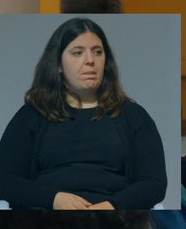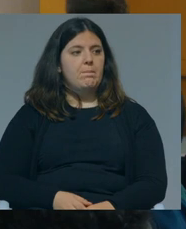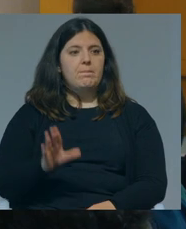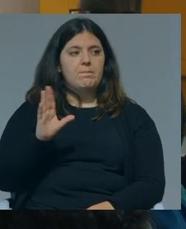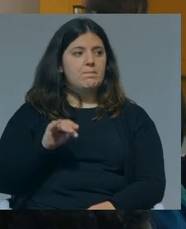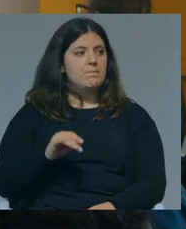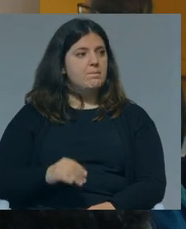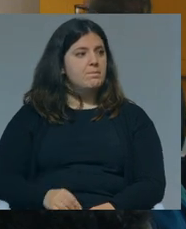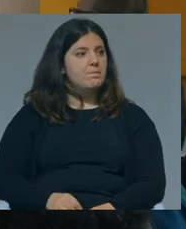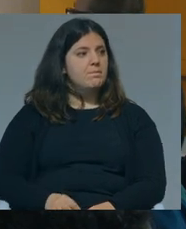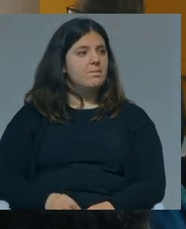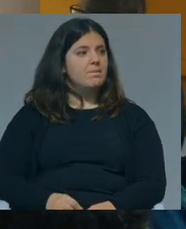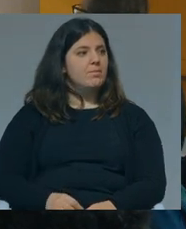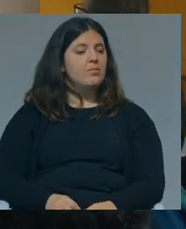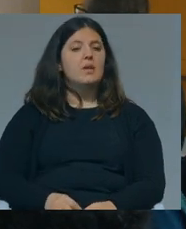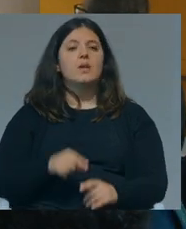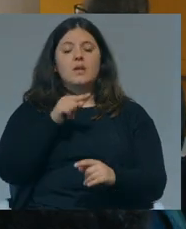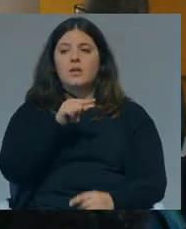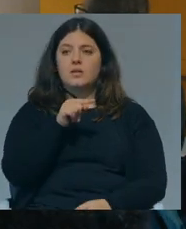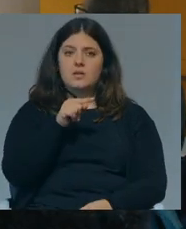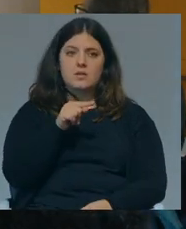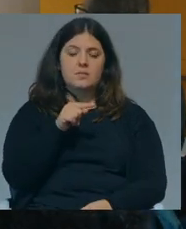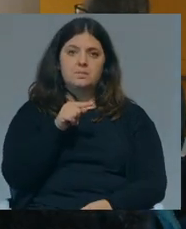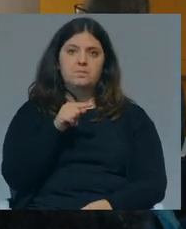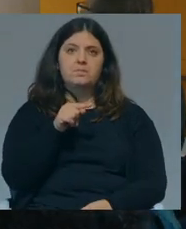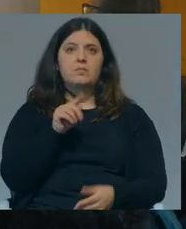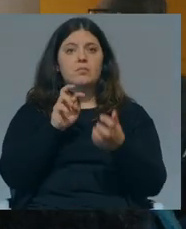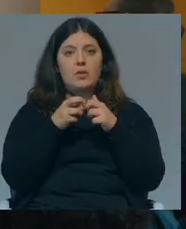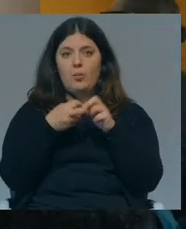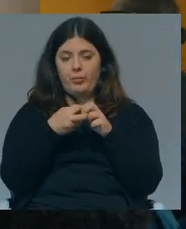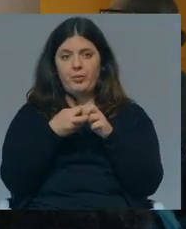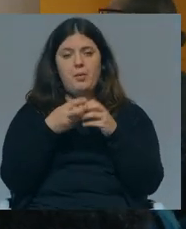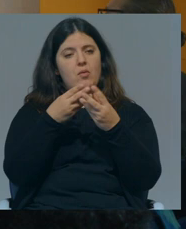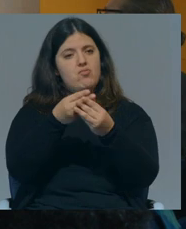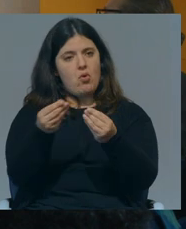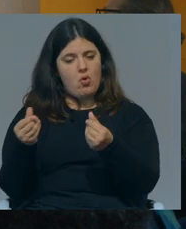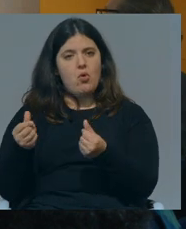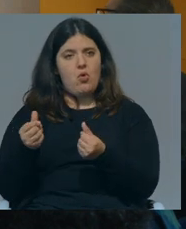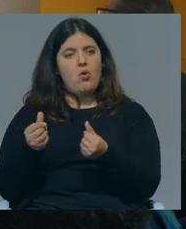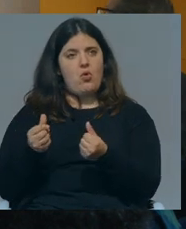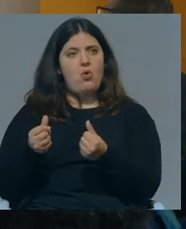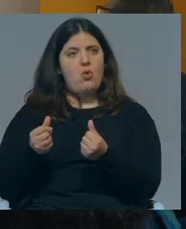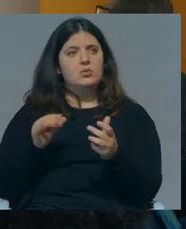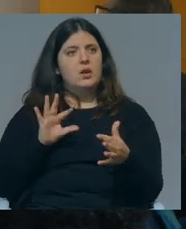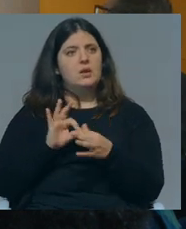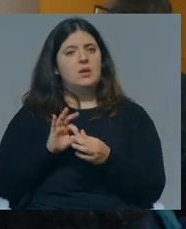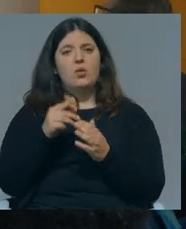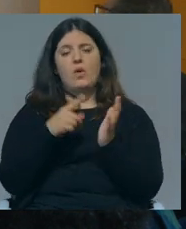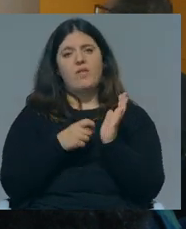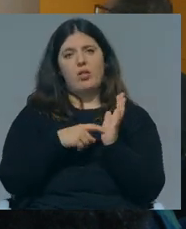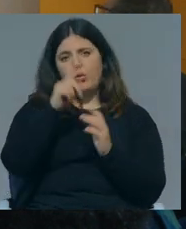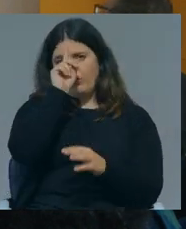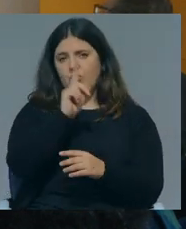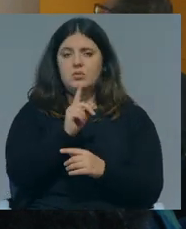Vai-te falar. E já agora, e esse não, quer dizer, é um problema que se resolve que não tem a ver com esta questão da falta de